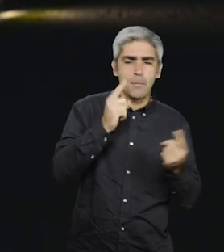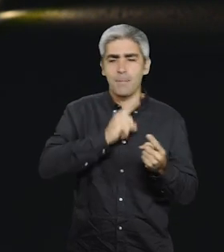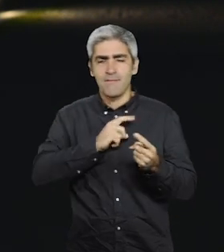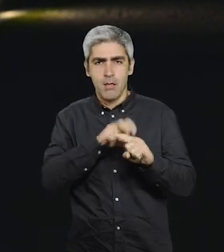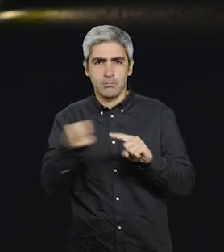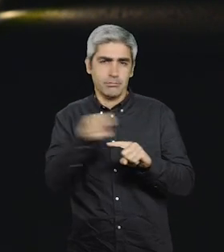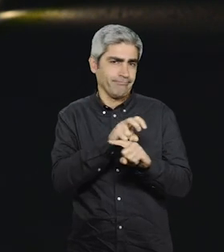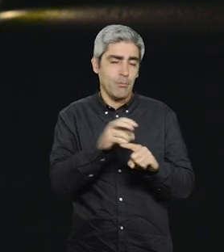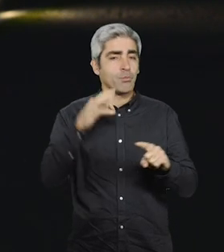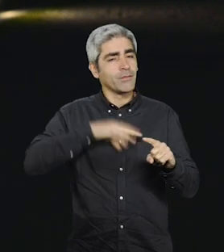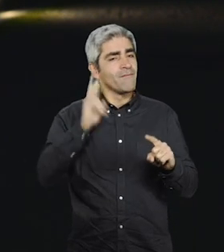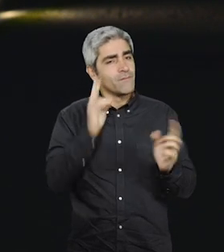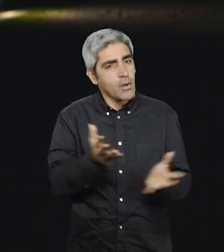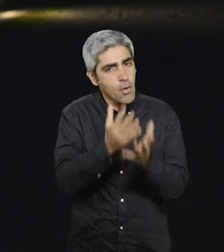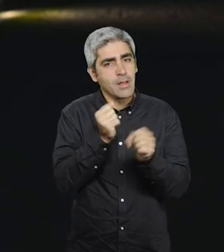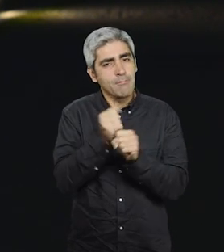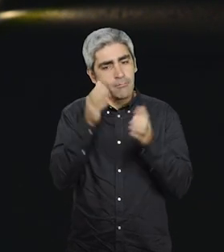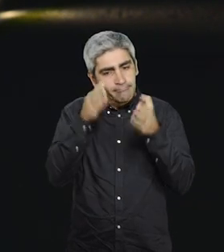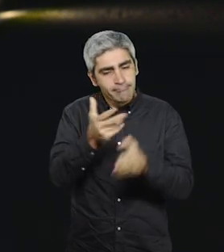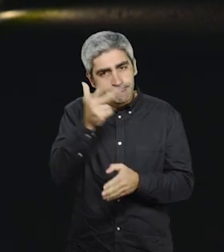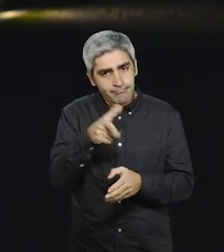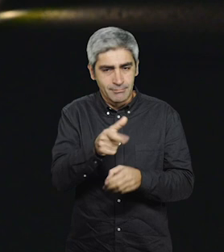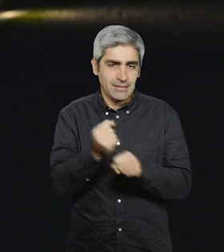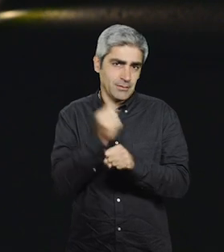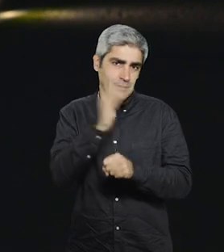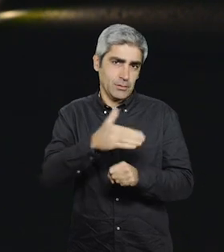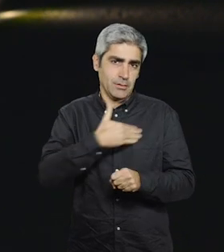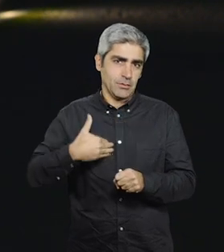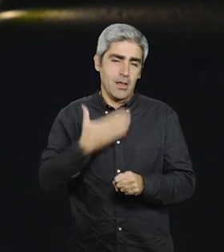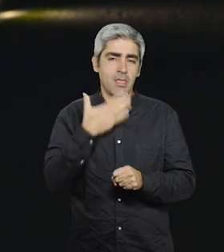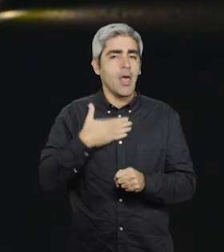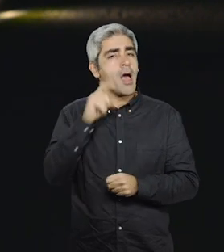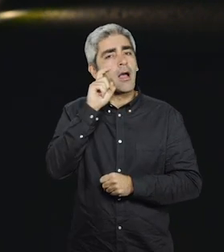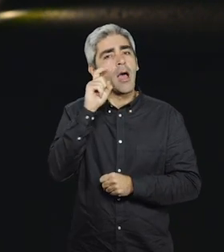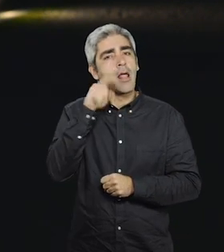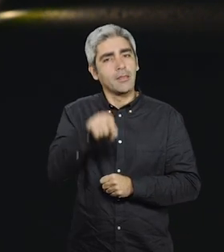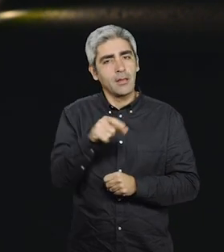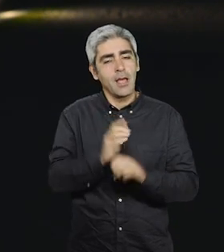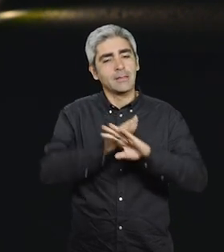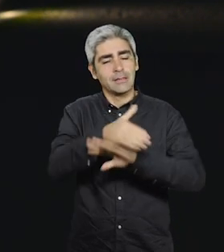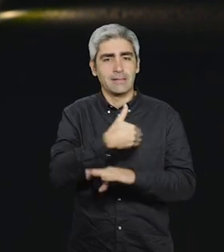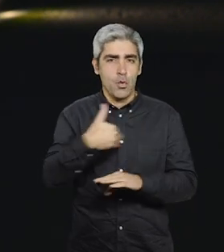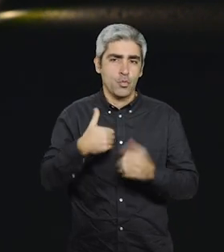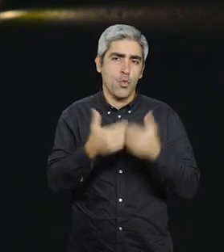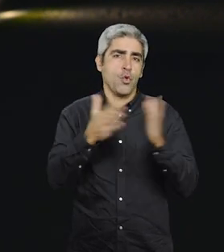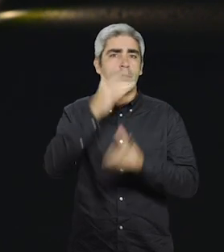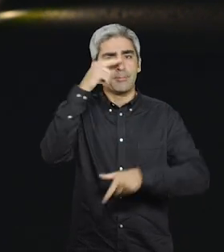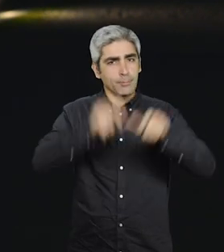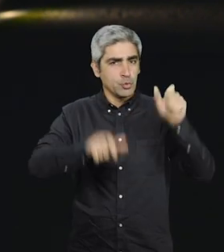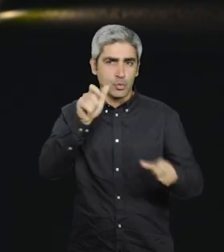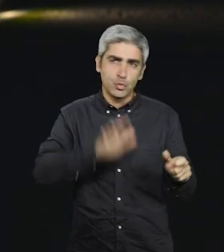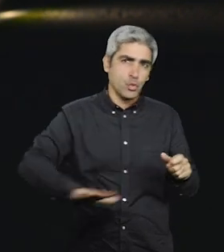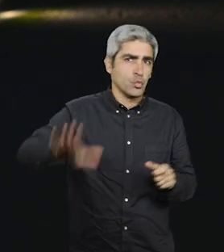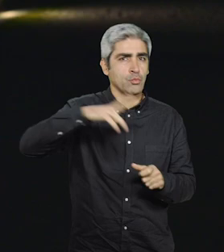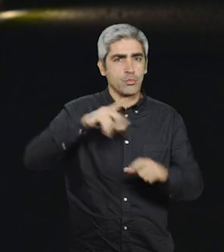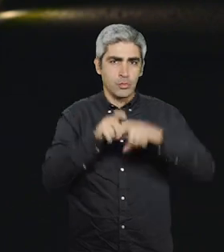sejam valorizados. Que se dediquem ao Serviço Nacional de Saúde. Para termos essa garantia do acesso à saúde de toda a população e